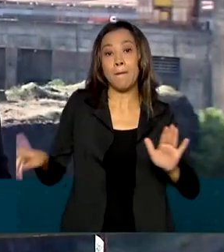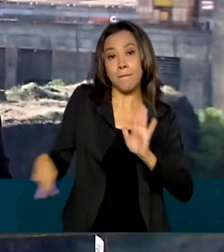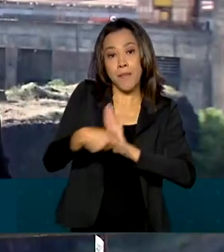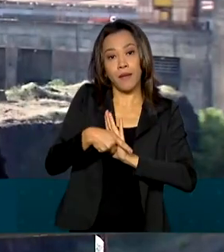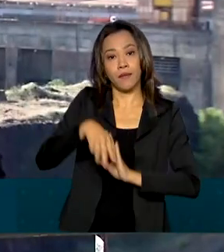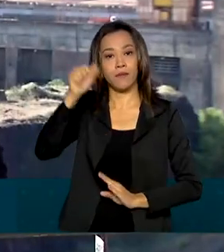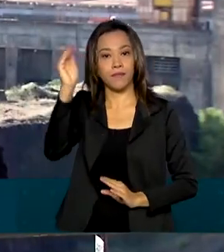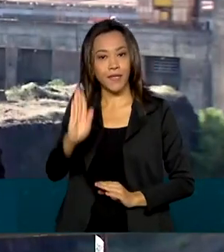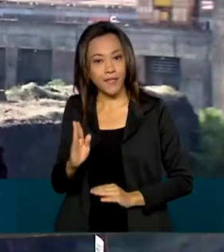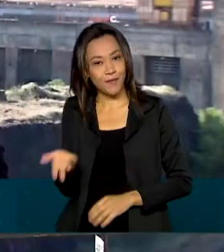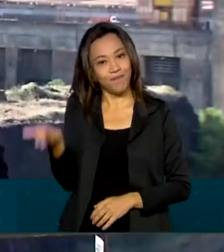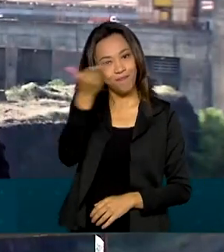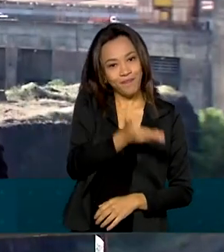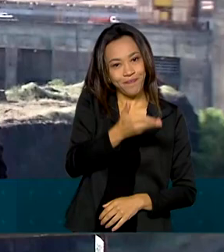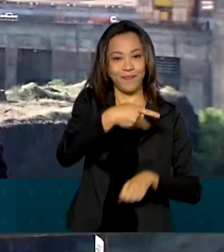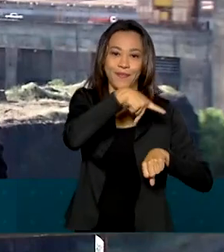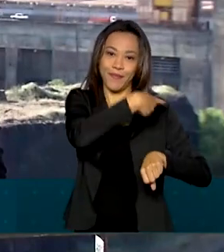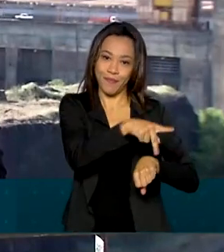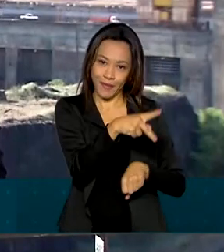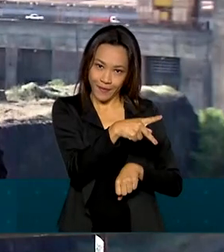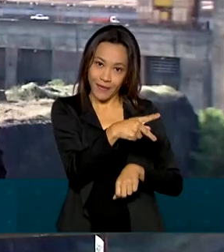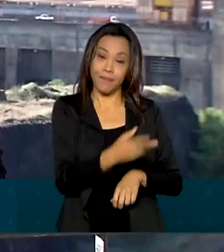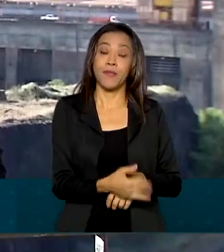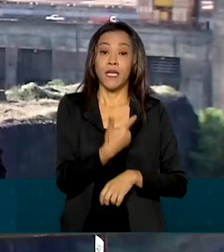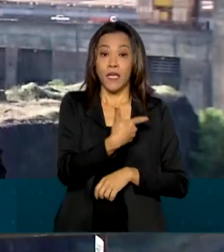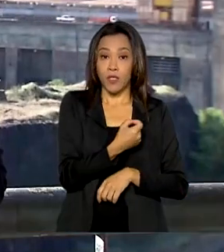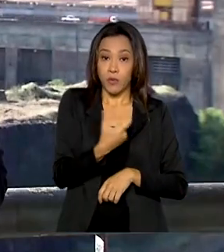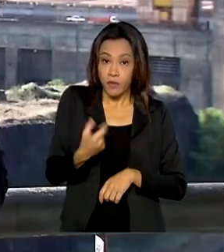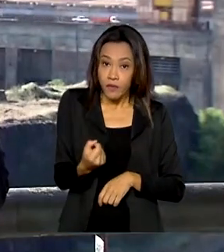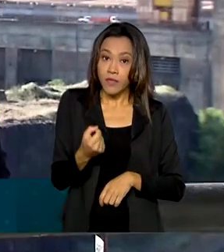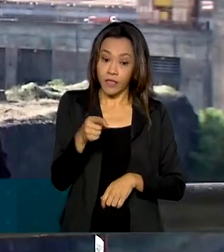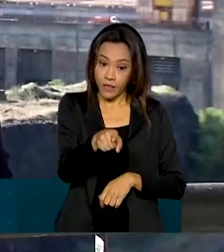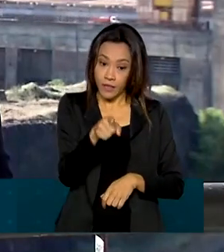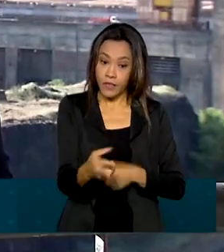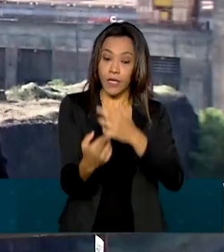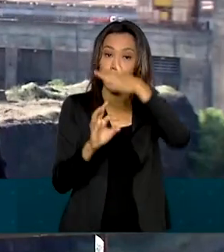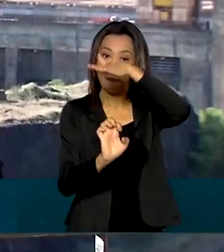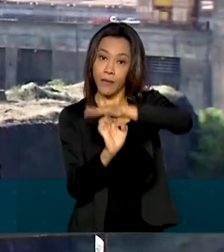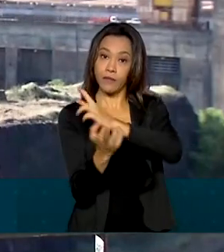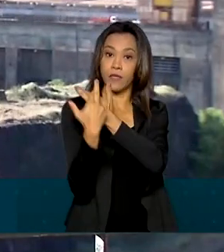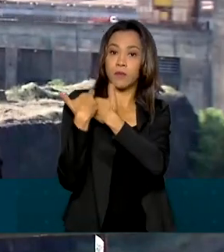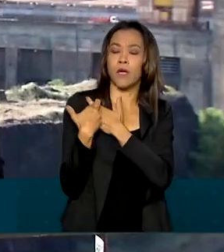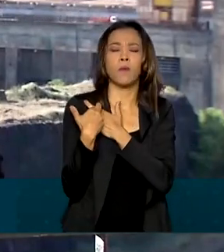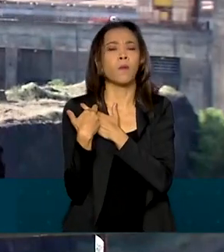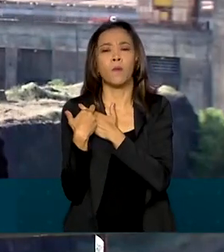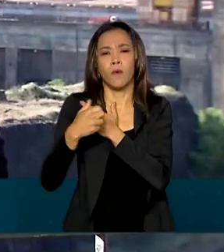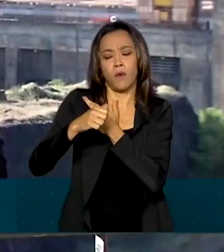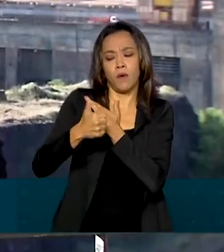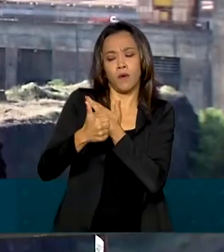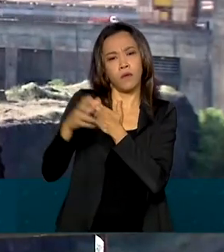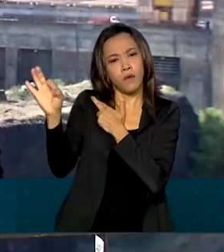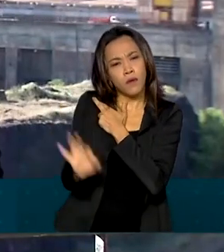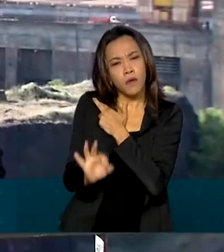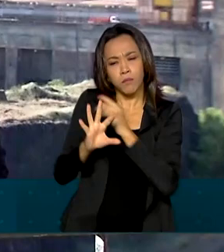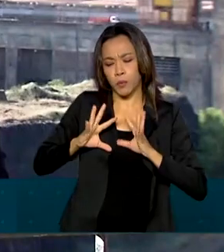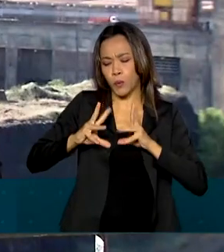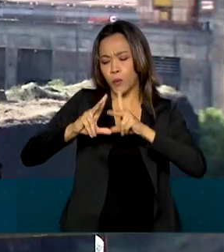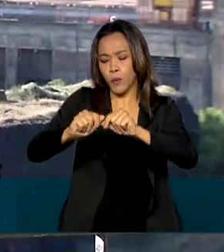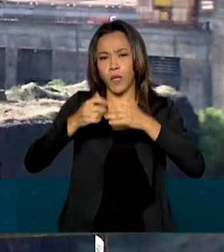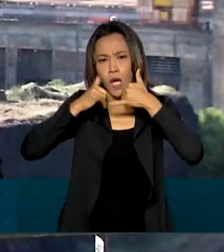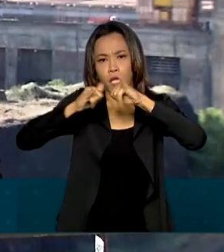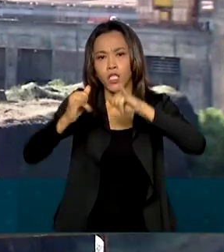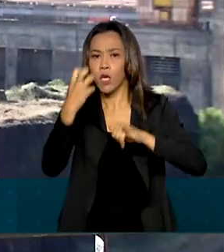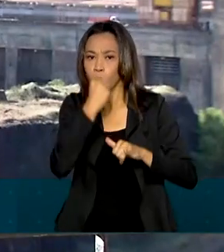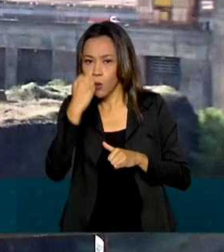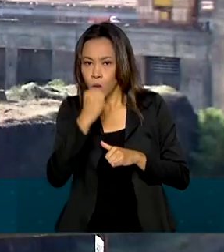e ao Paraguai. Em 2020, a hidrelétrica foi responsável por 11% de toda a energia consumida no